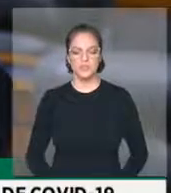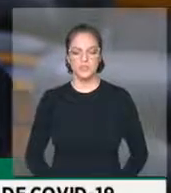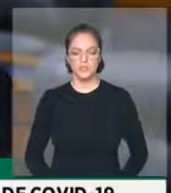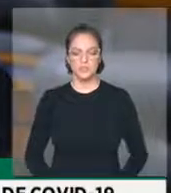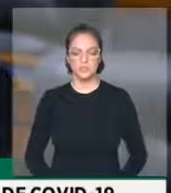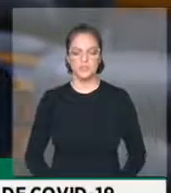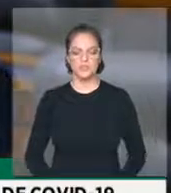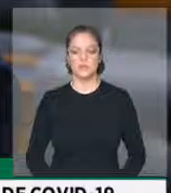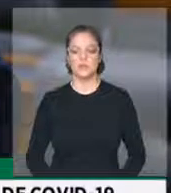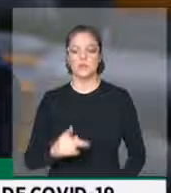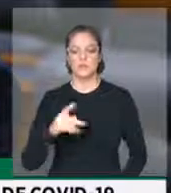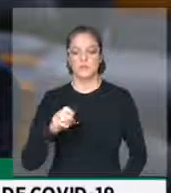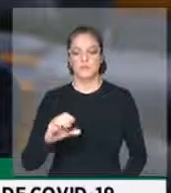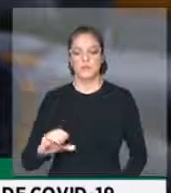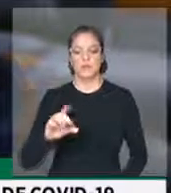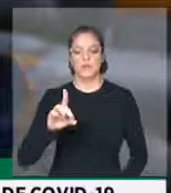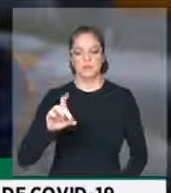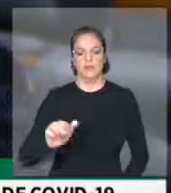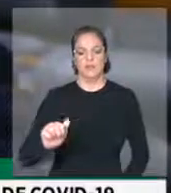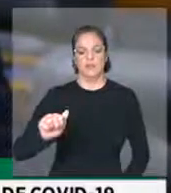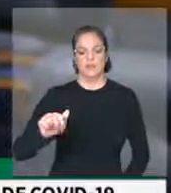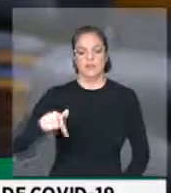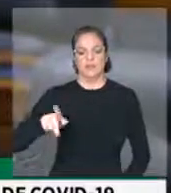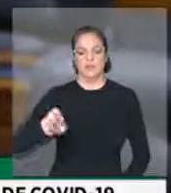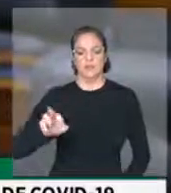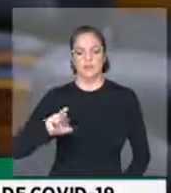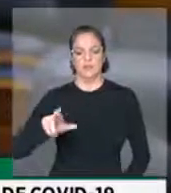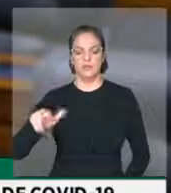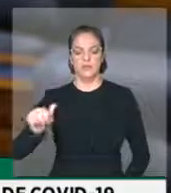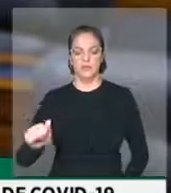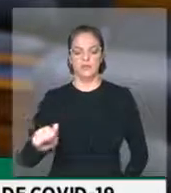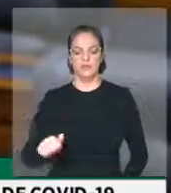deveríamos ter aprovado lá no Senado. Enfim, o PTB vota sim.